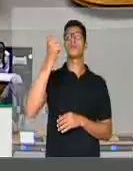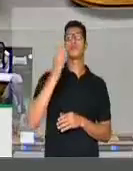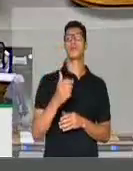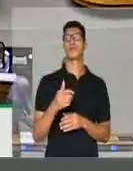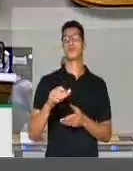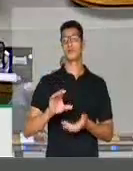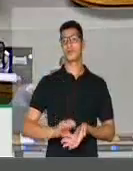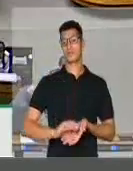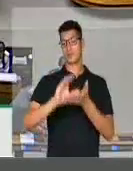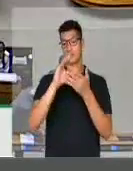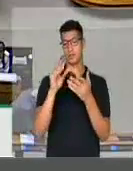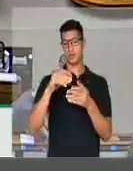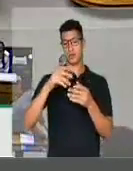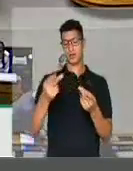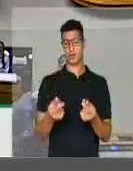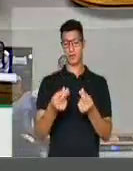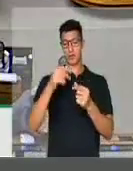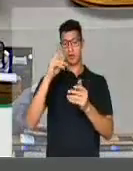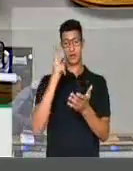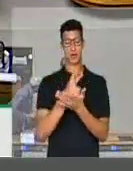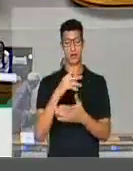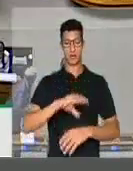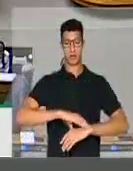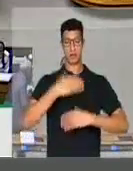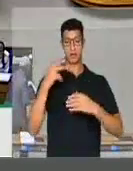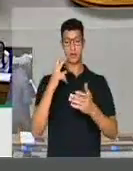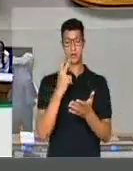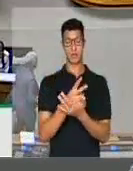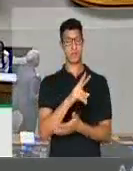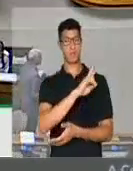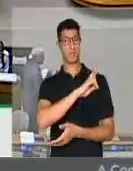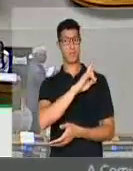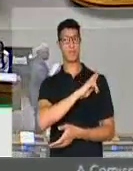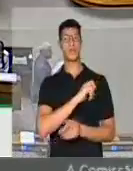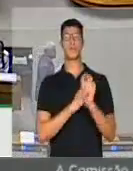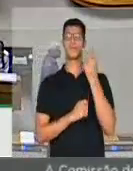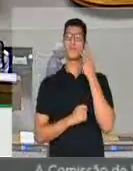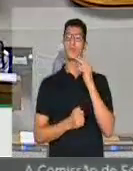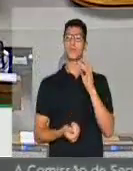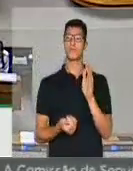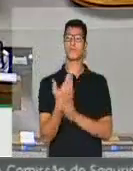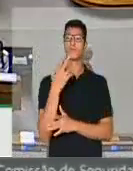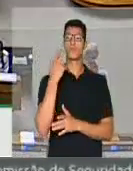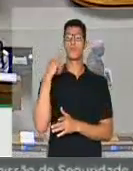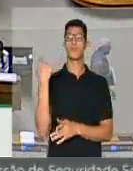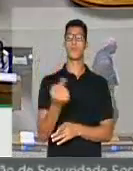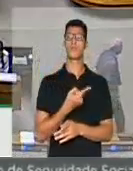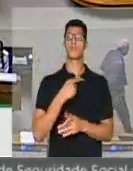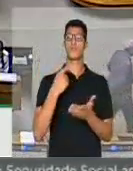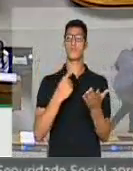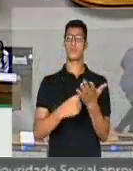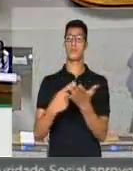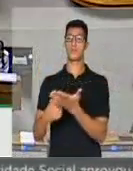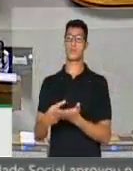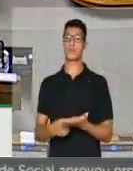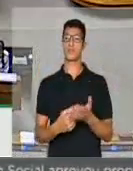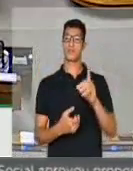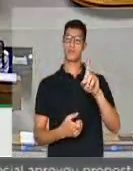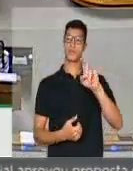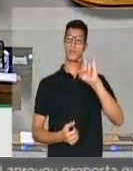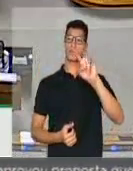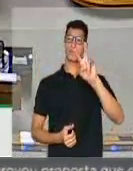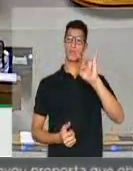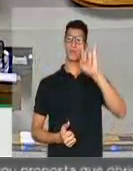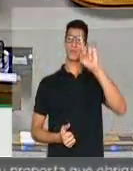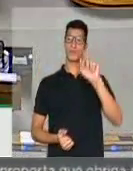O Conselho Monetário Nacional, a mesma coragem e a mesma atitude para criar um ambiente para que possamos renegociar as